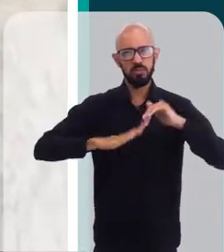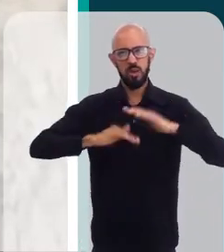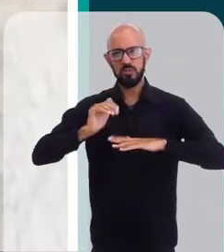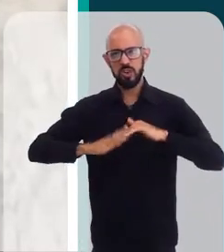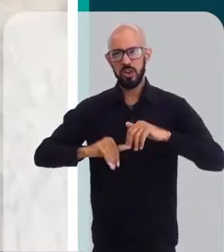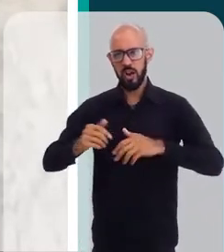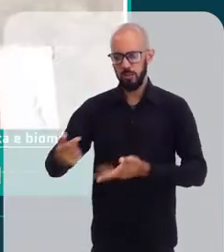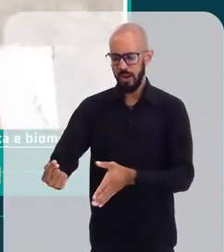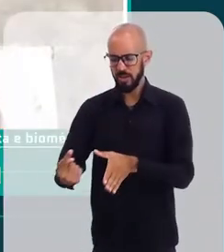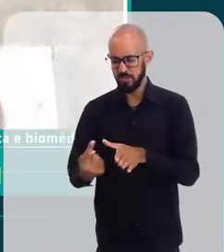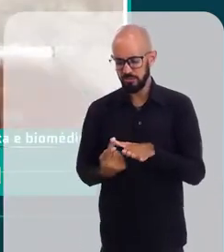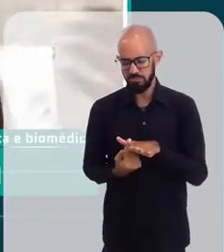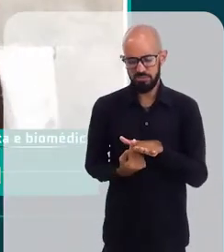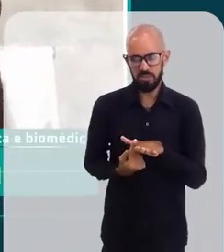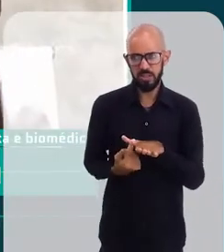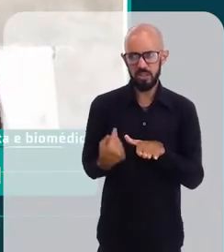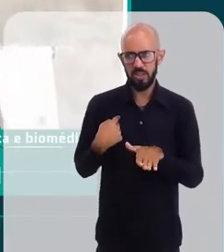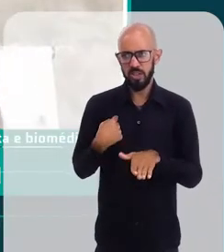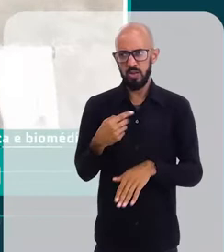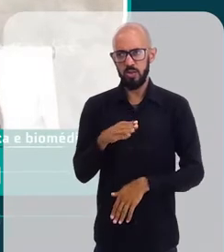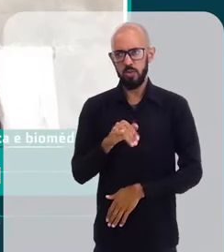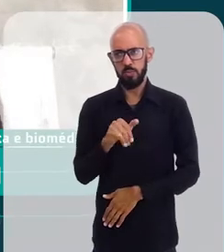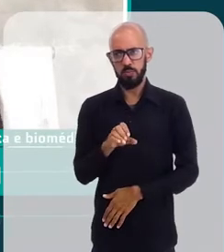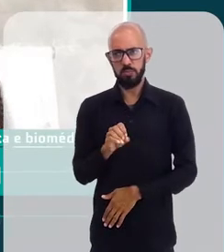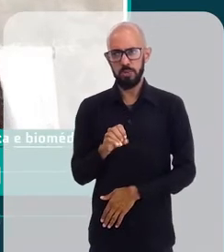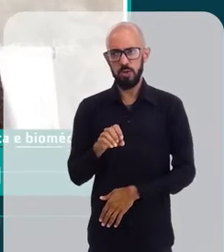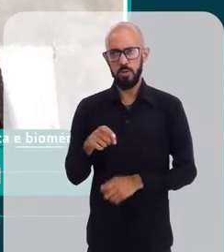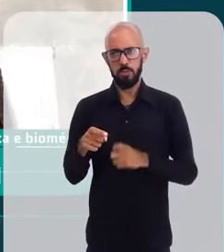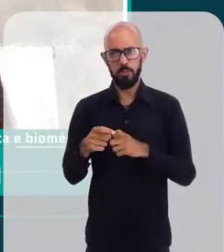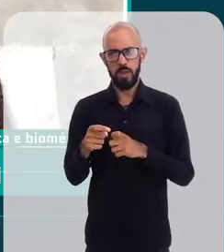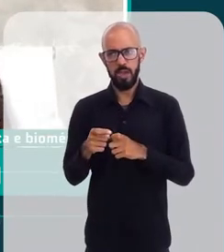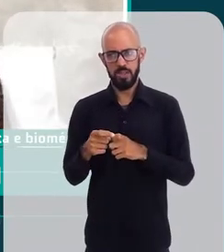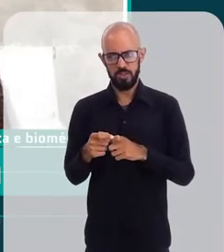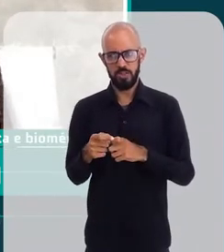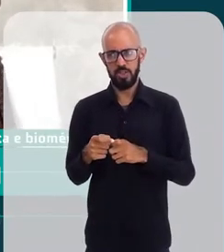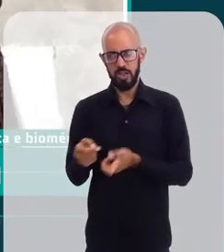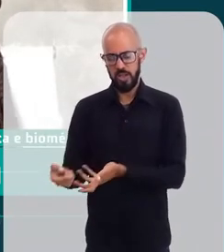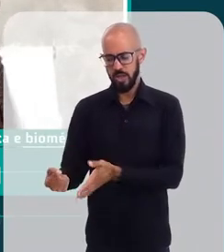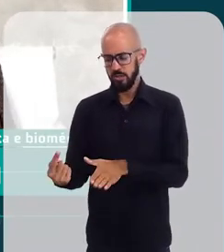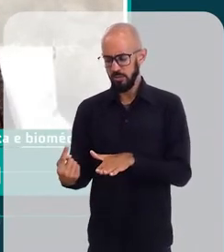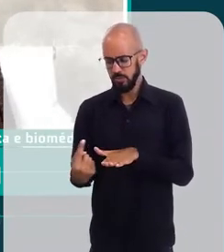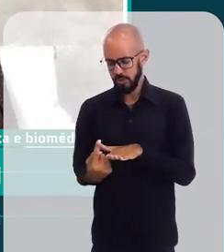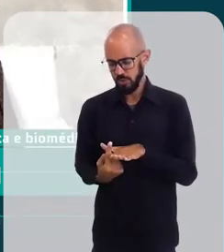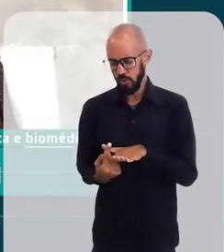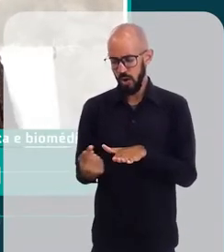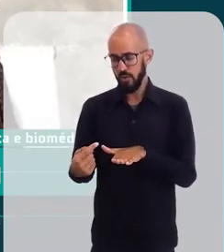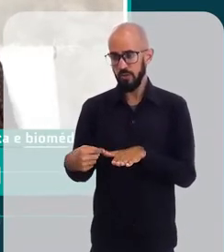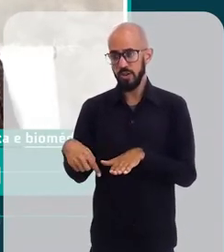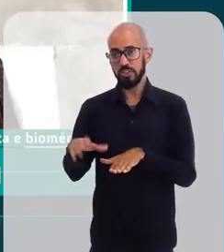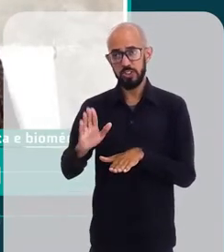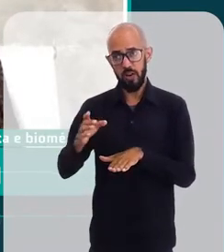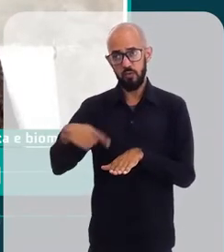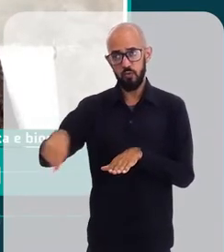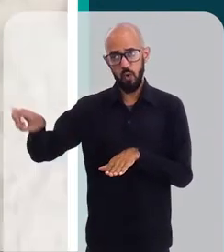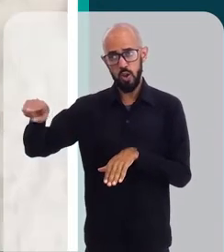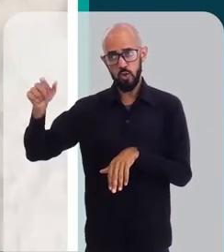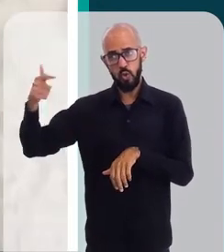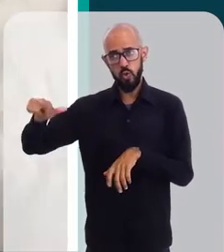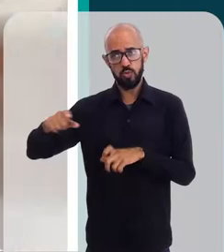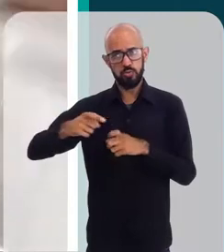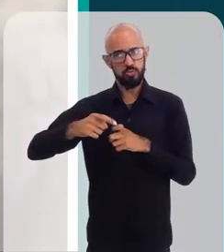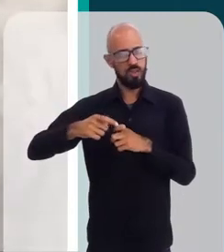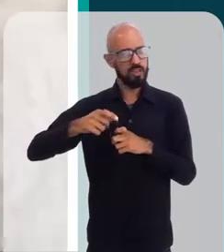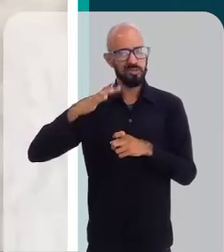da pele negra, então recebo eu como biomédica, esteticista, recebo muitos pacientes que passaram por dermato